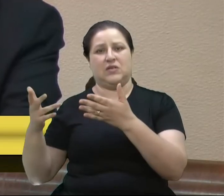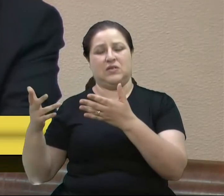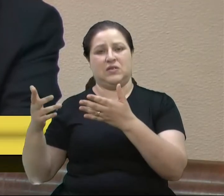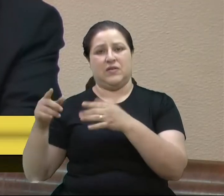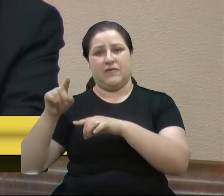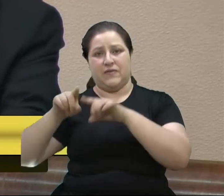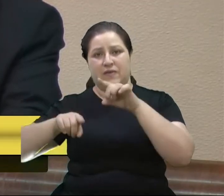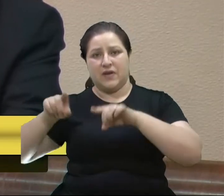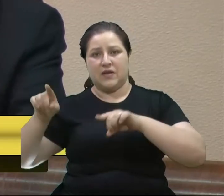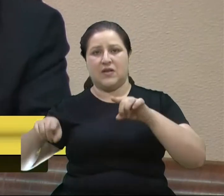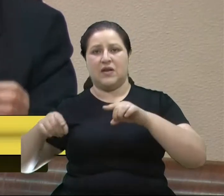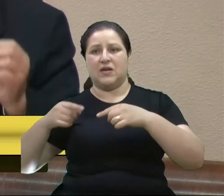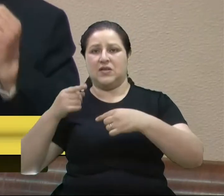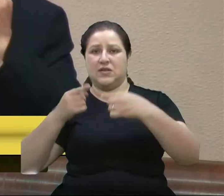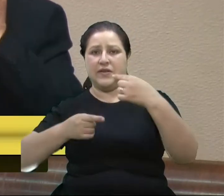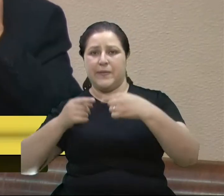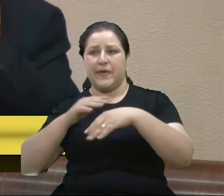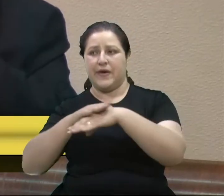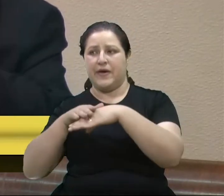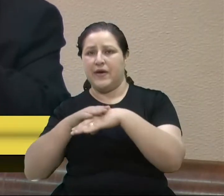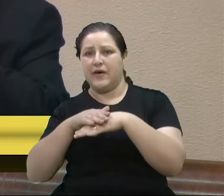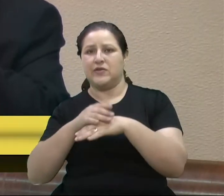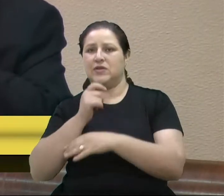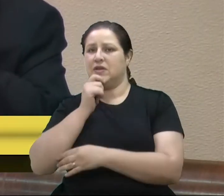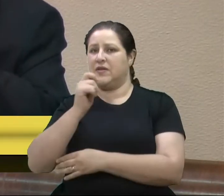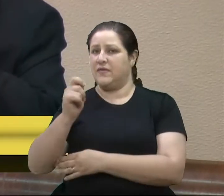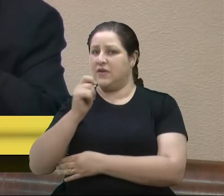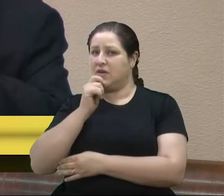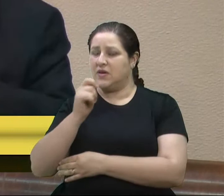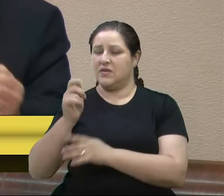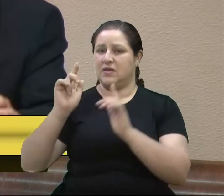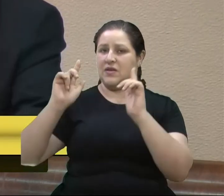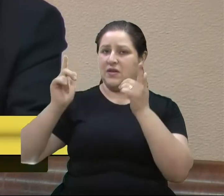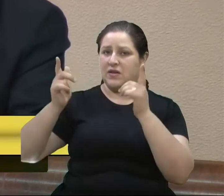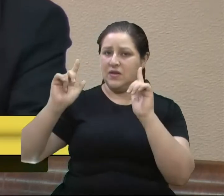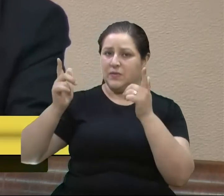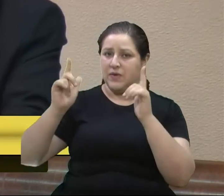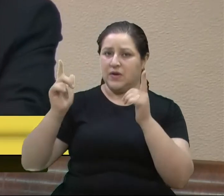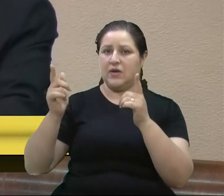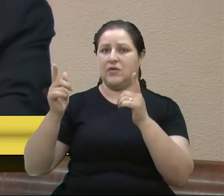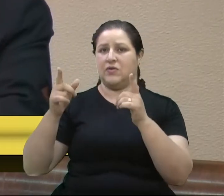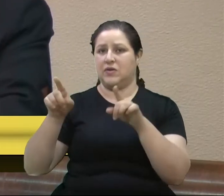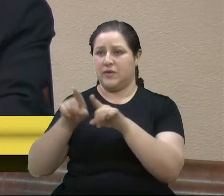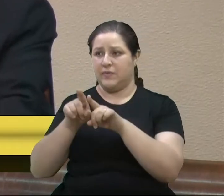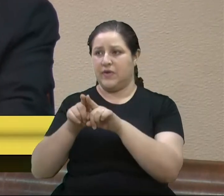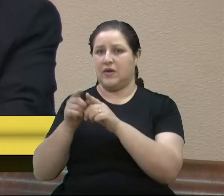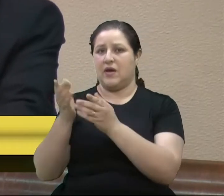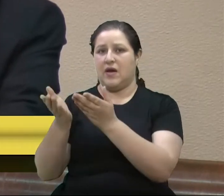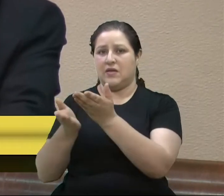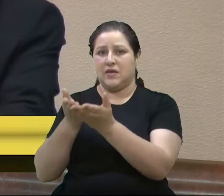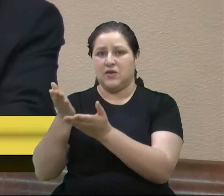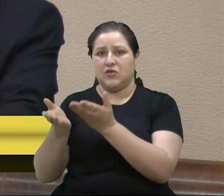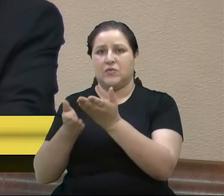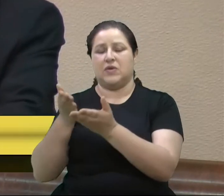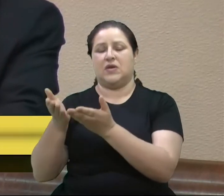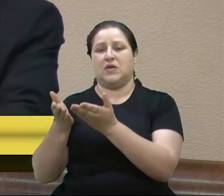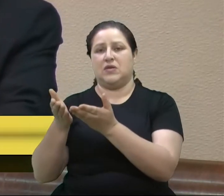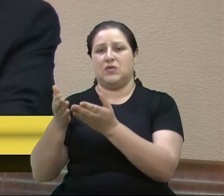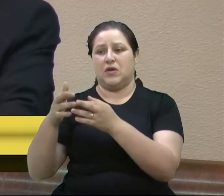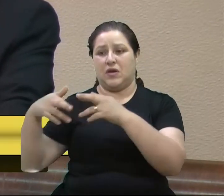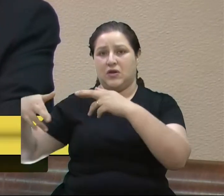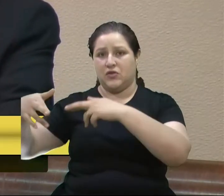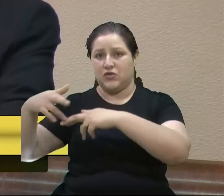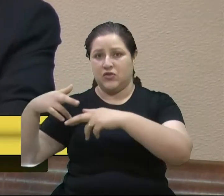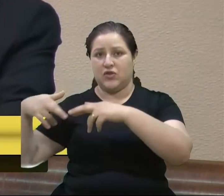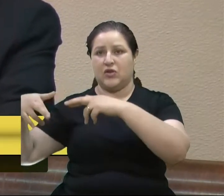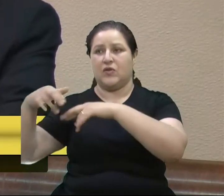variedades, debates, entrevistas, entretenimento e prestações de serviços à região, a quase toda